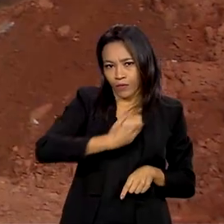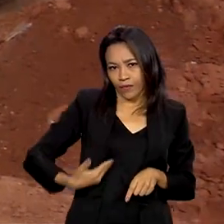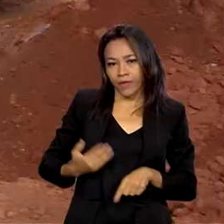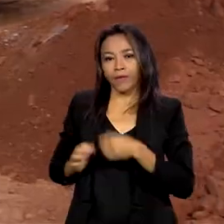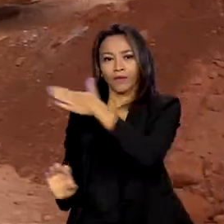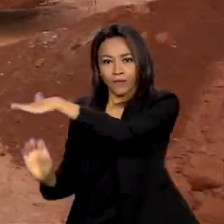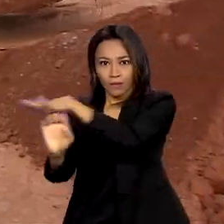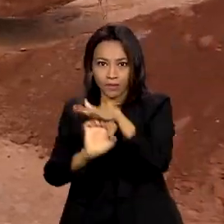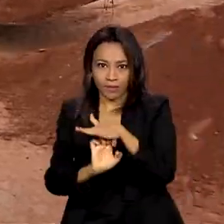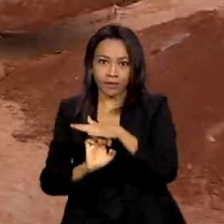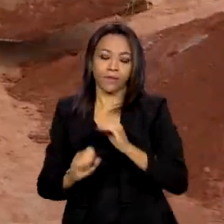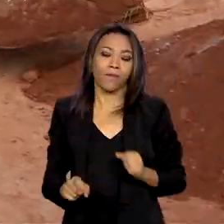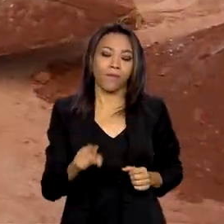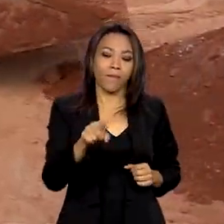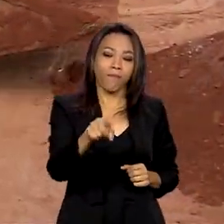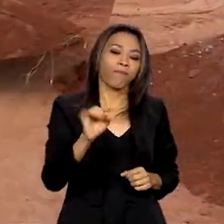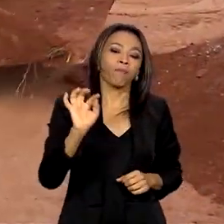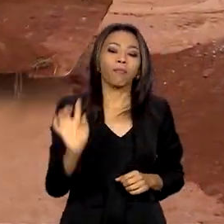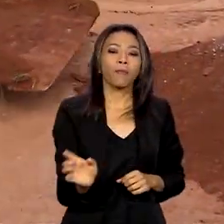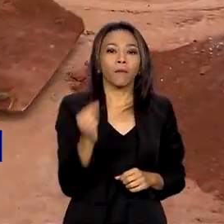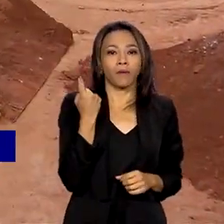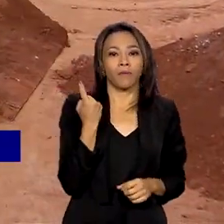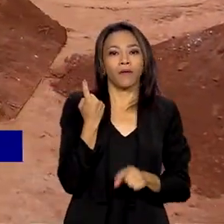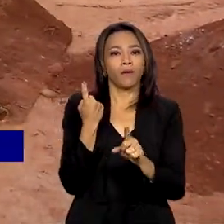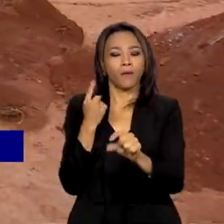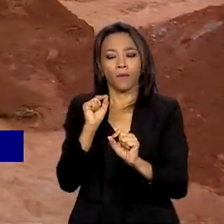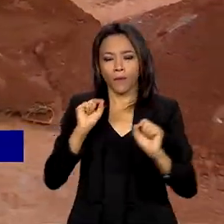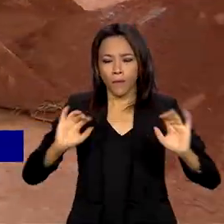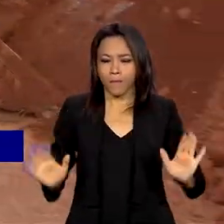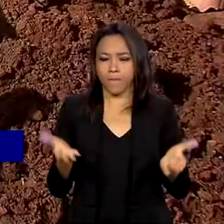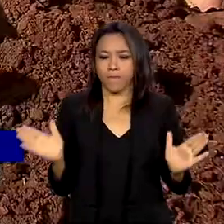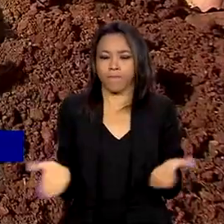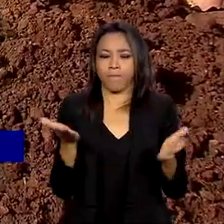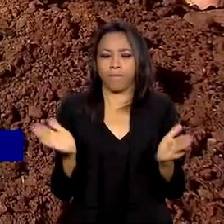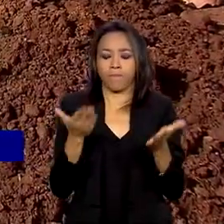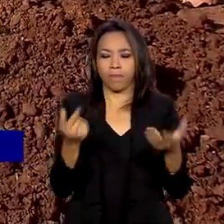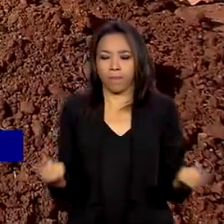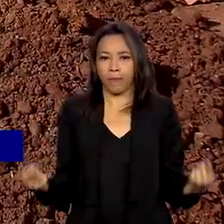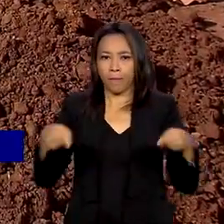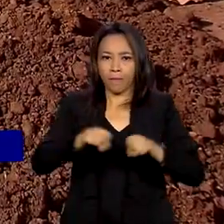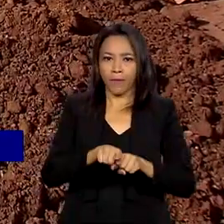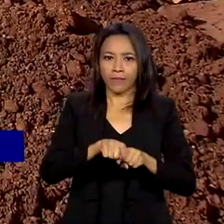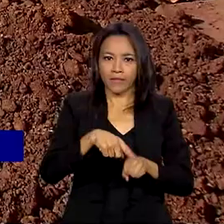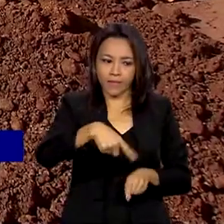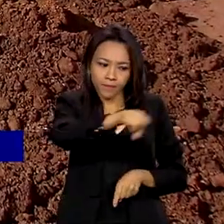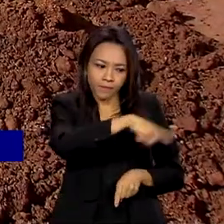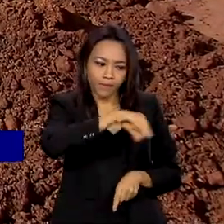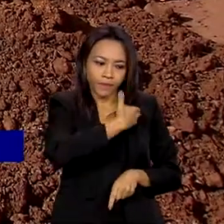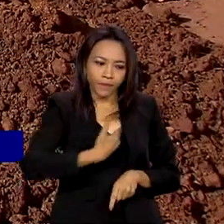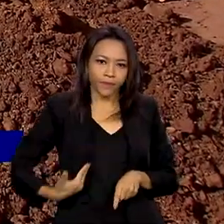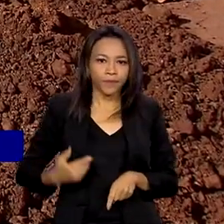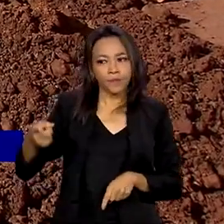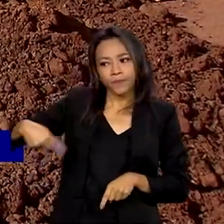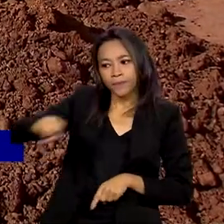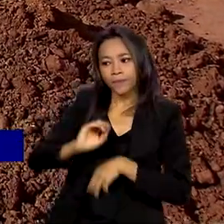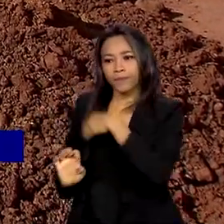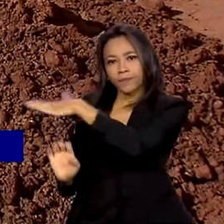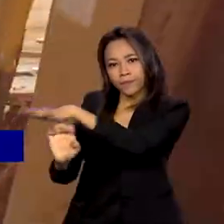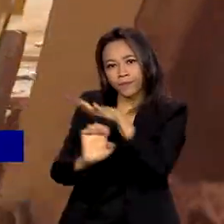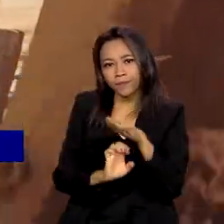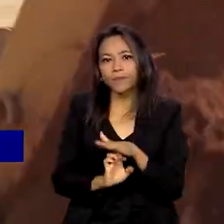A primeira parte das medidas quer impulsionar a realização de parcerias público-privadas em estados e